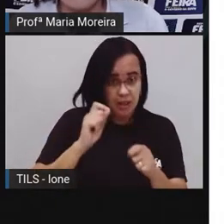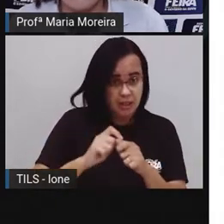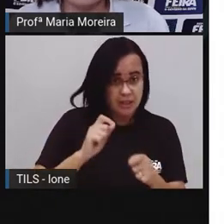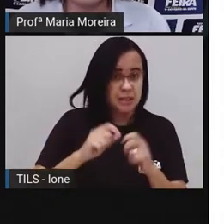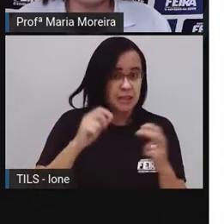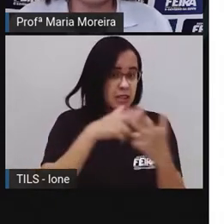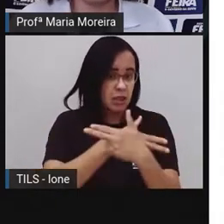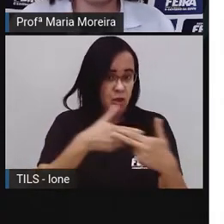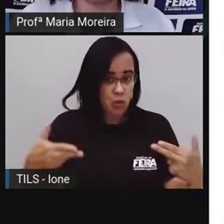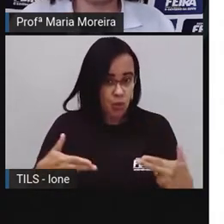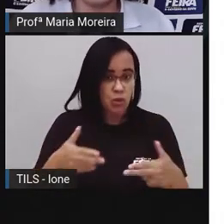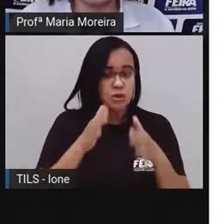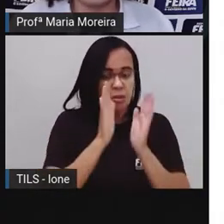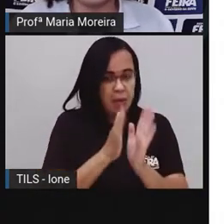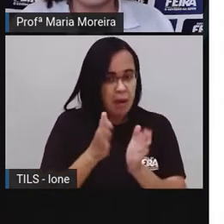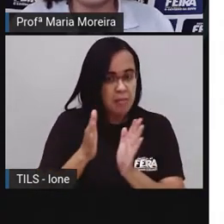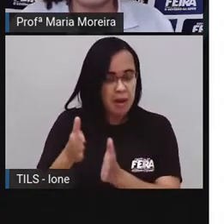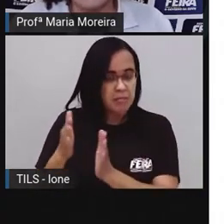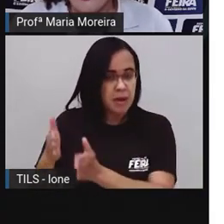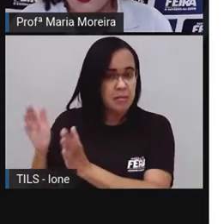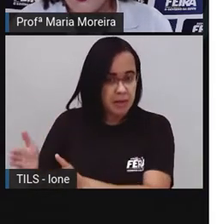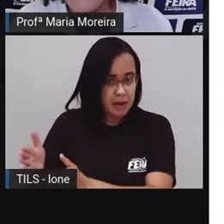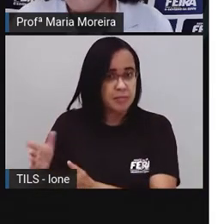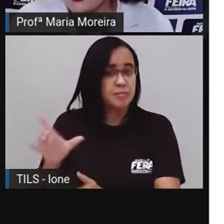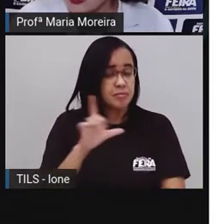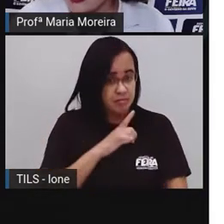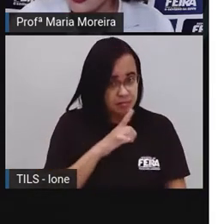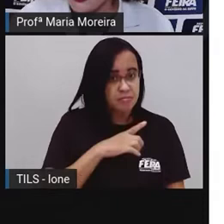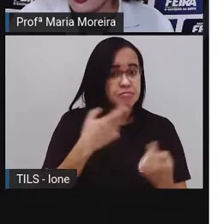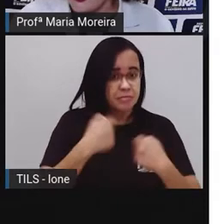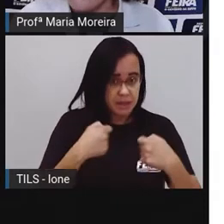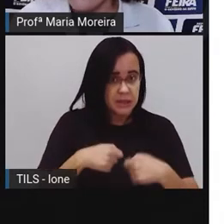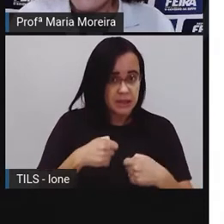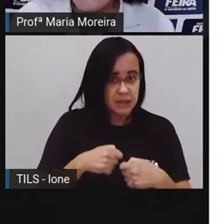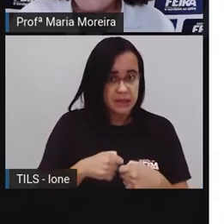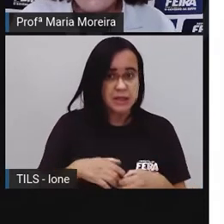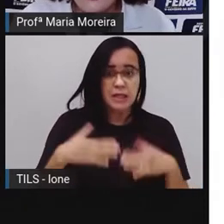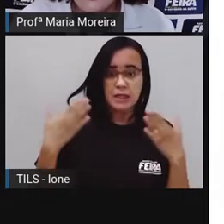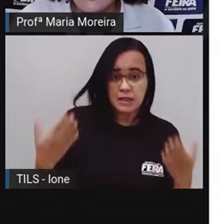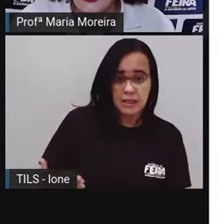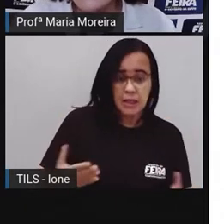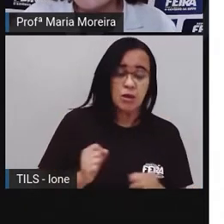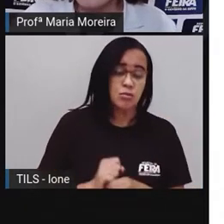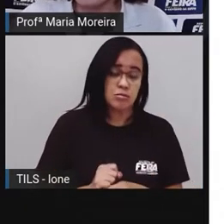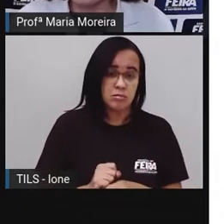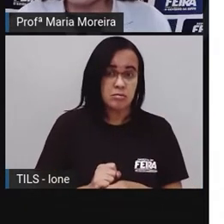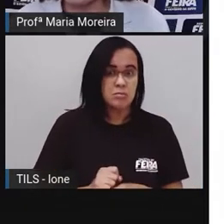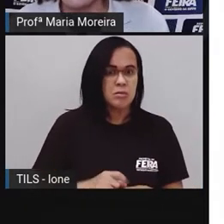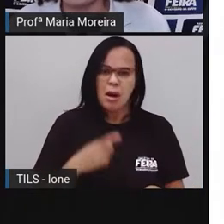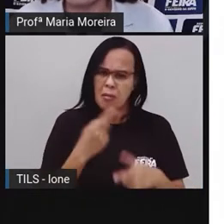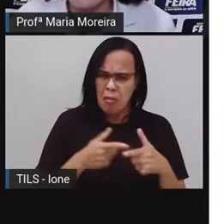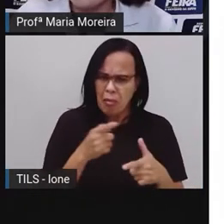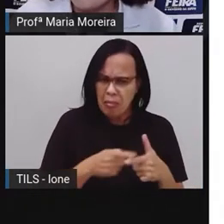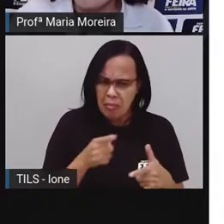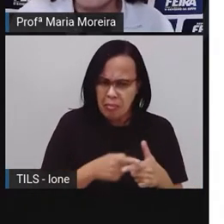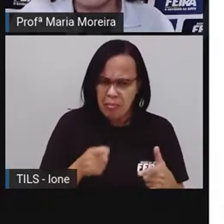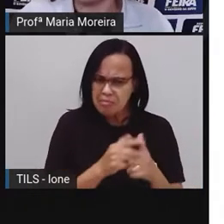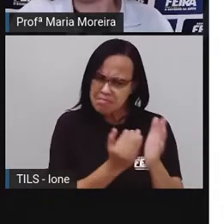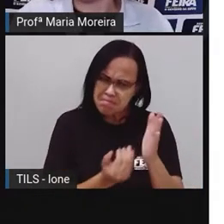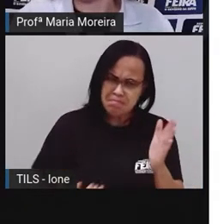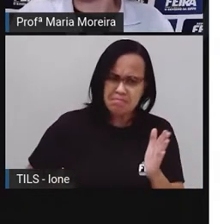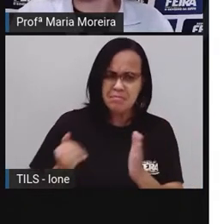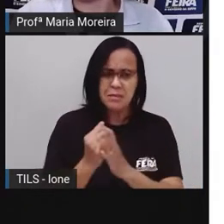visual não se torne uma dor de cabeça ainda maior pra sociedade. Mas aí, essa publicidade, essa